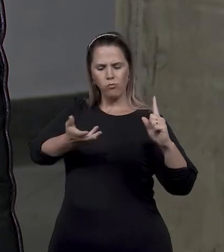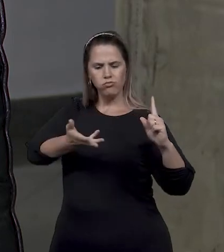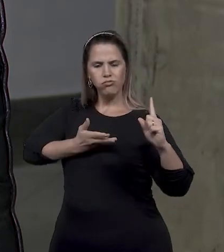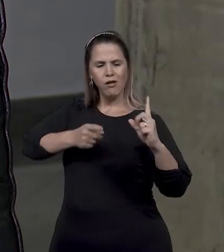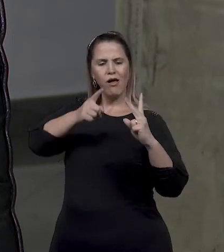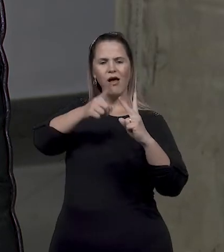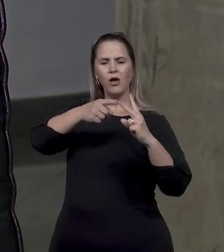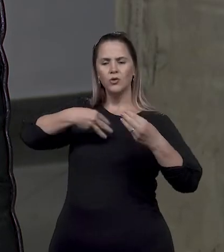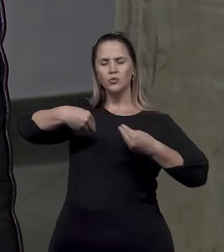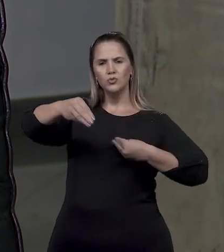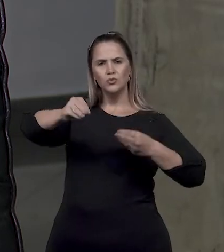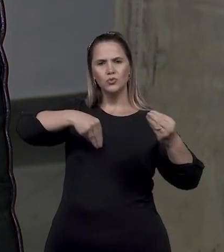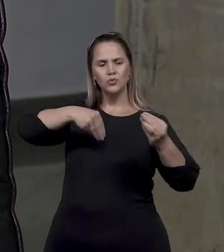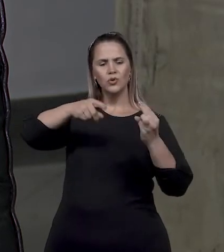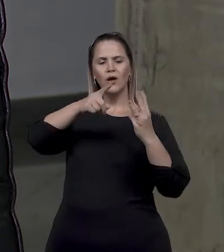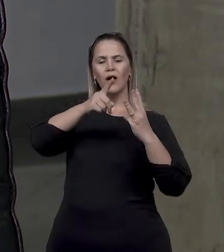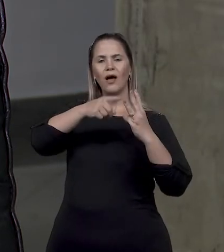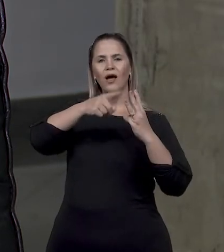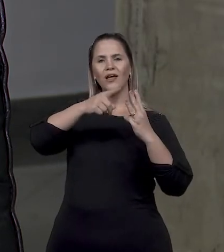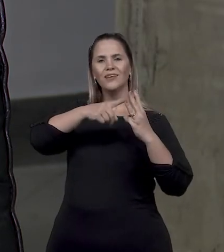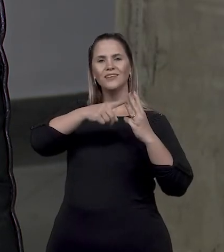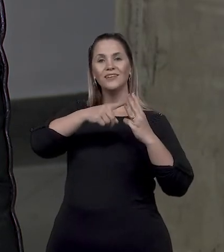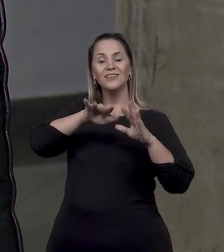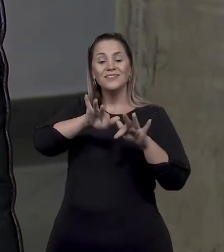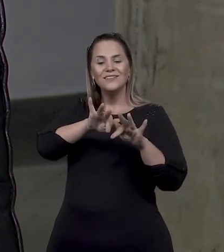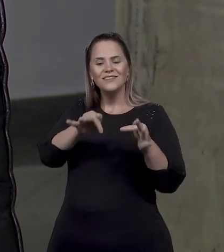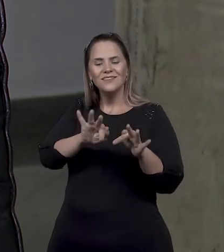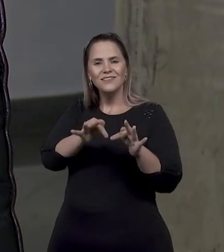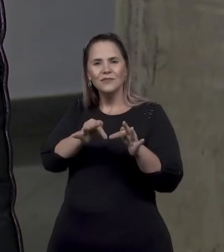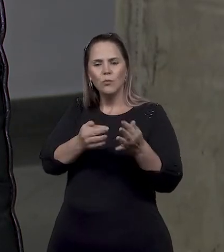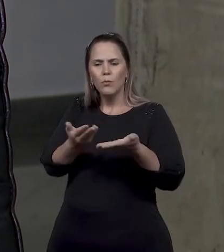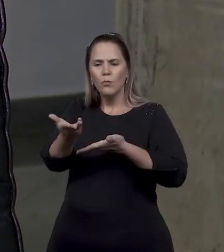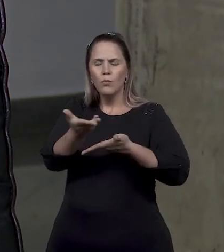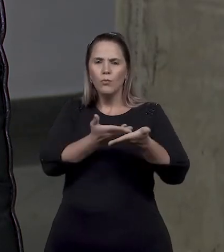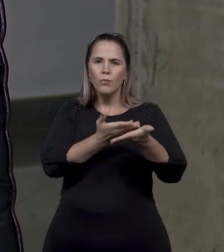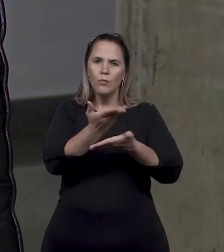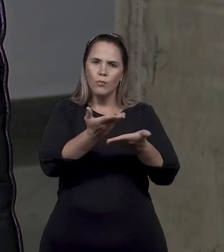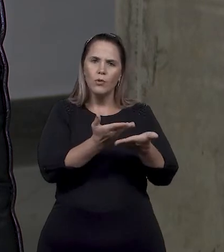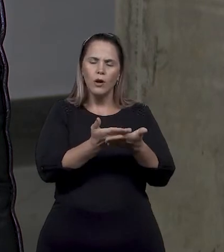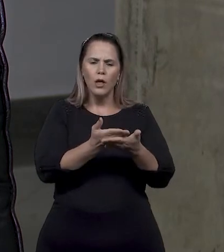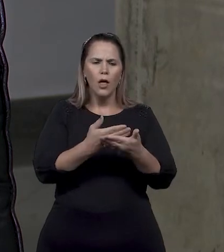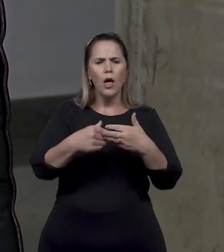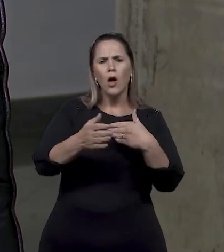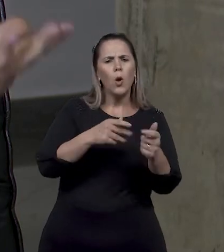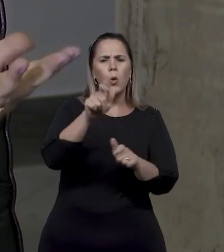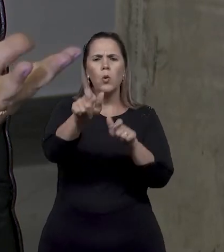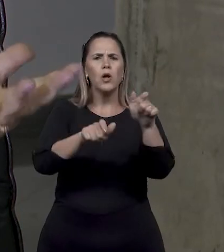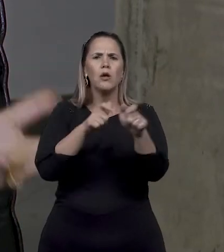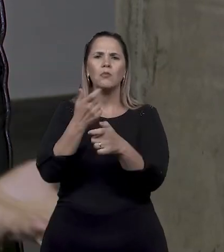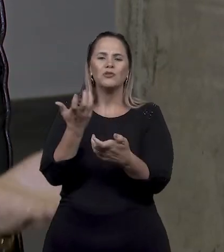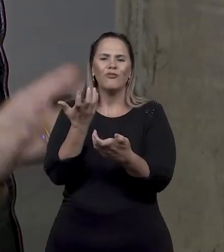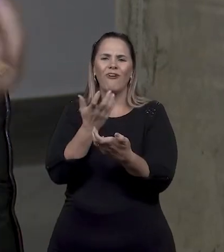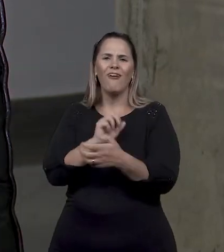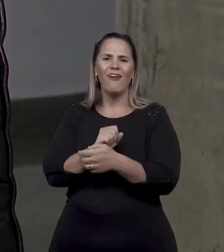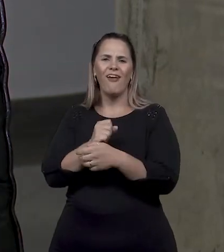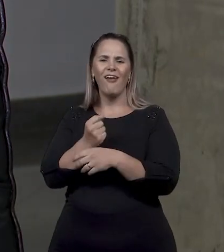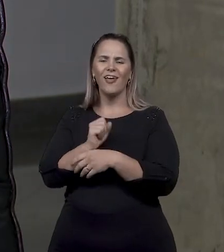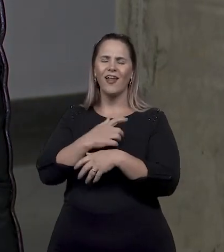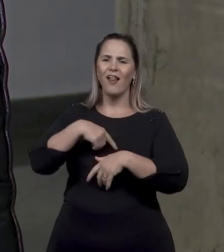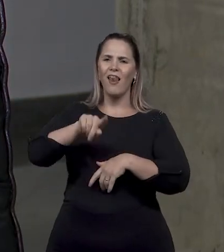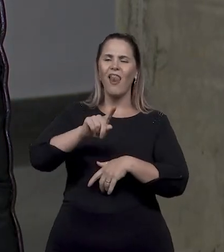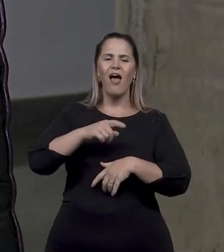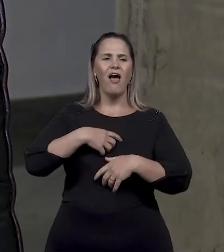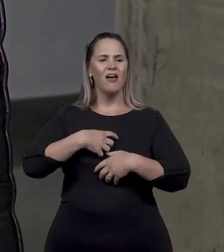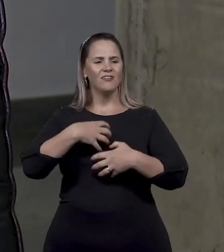Amorosidade, flexibilidade e simplicidade. Qualquer um que manifeste que